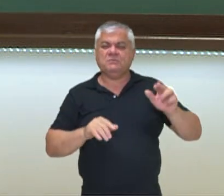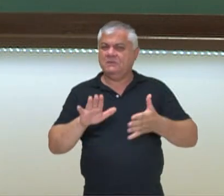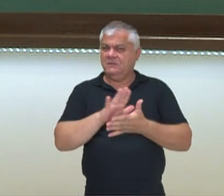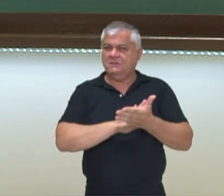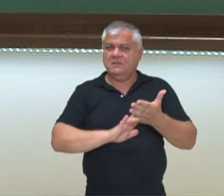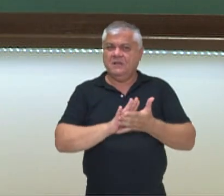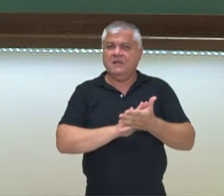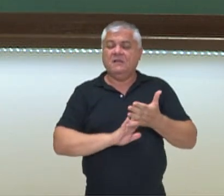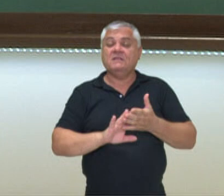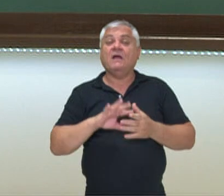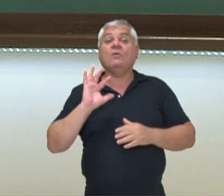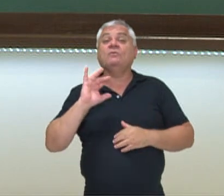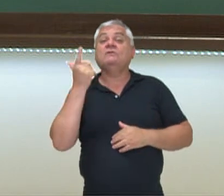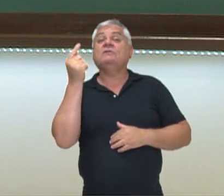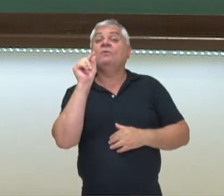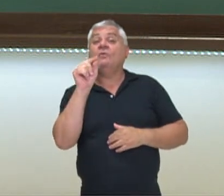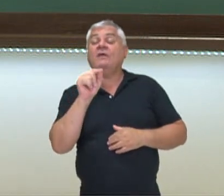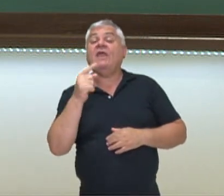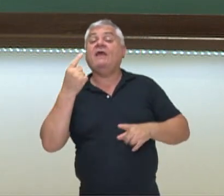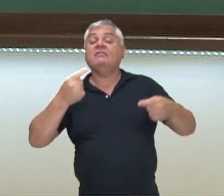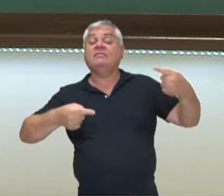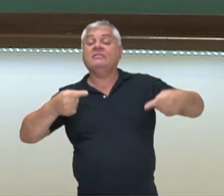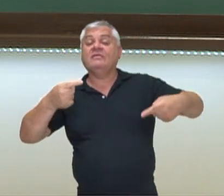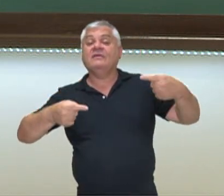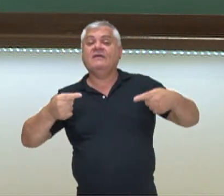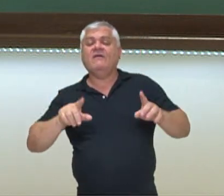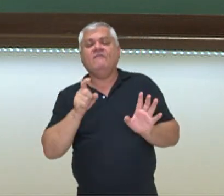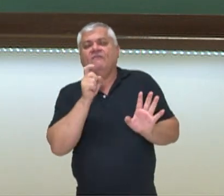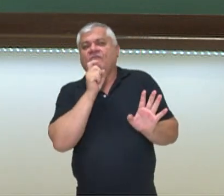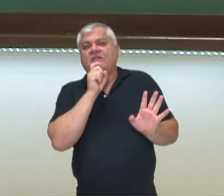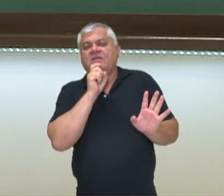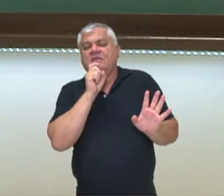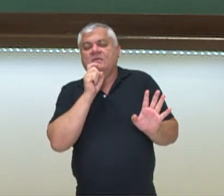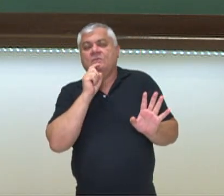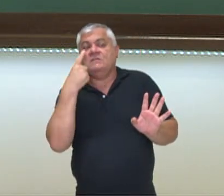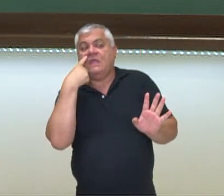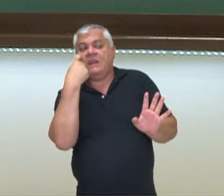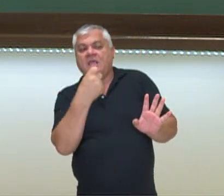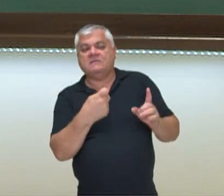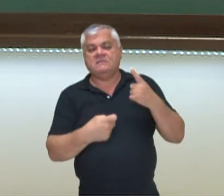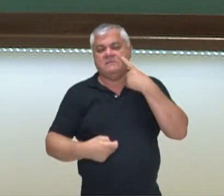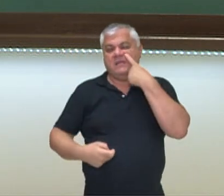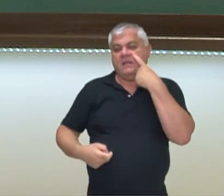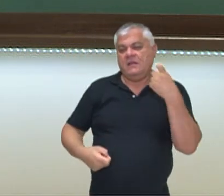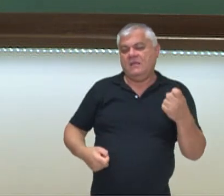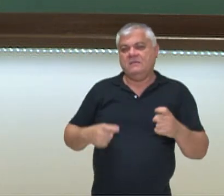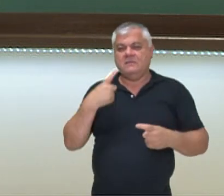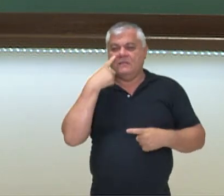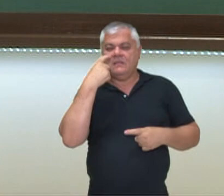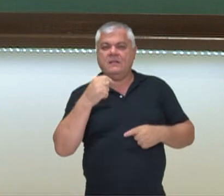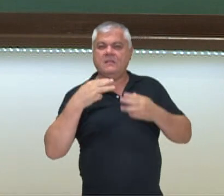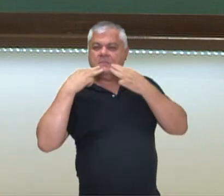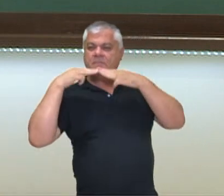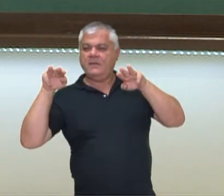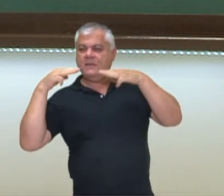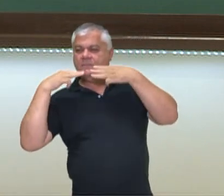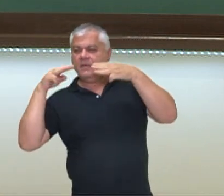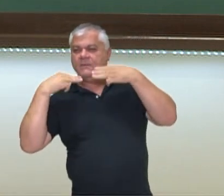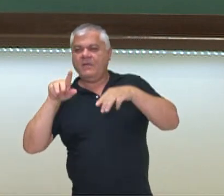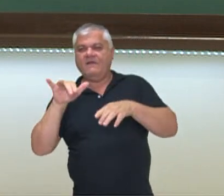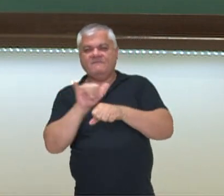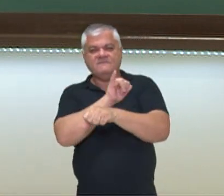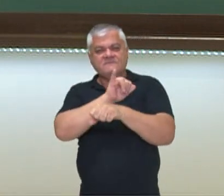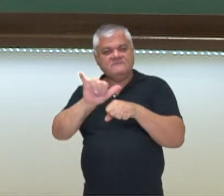União Soviética. O que aconteceu foi uma disputa fria de interesses, marketing, propaganda e